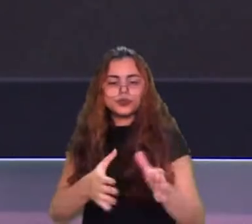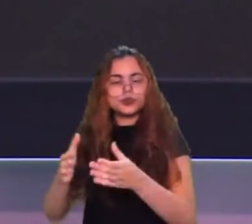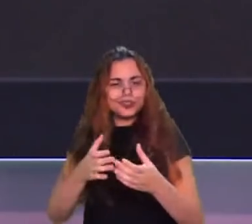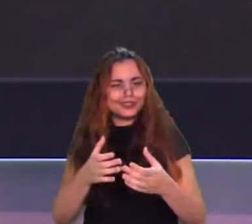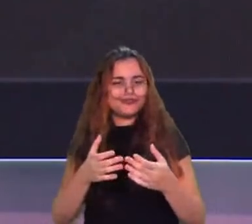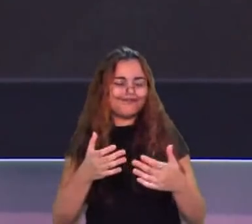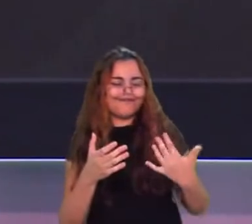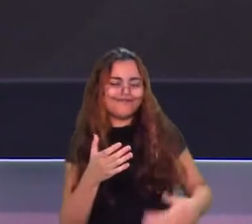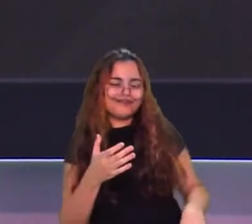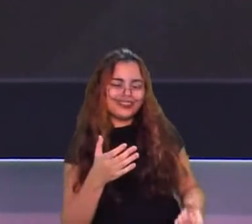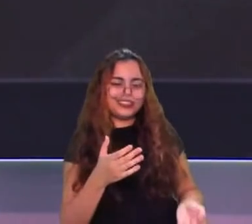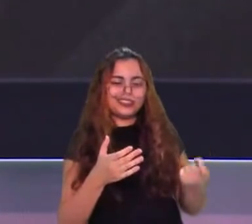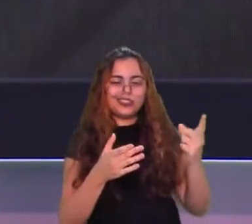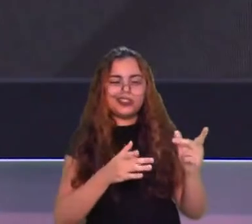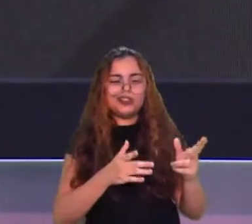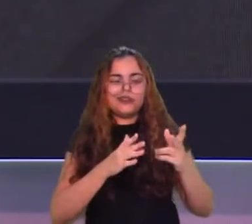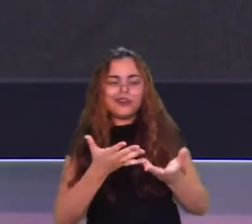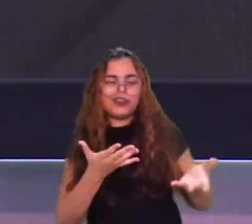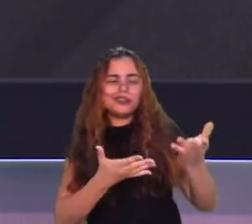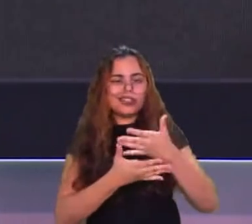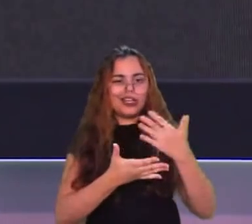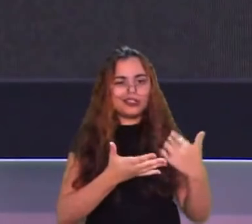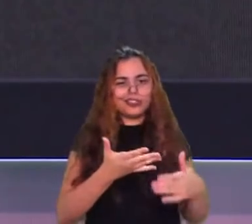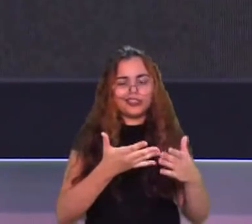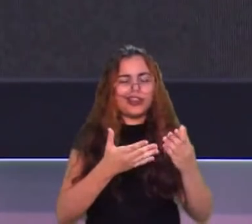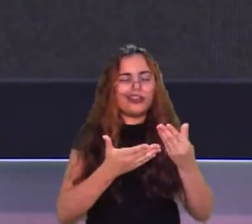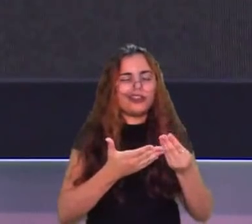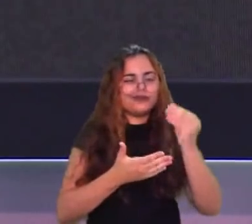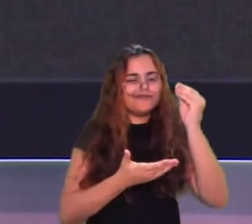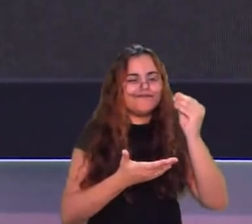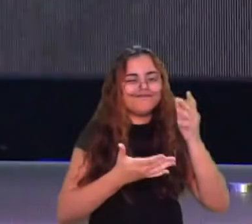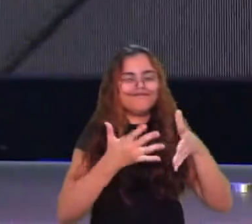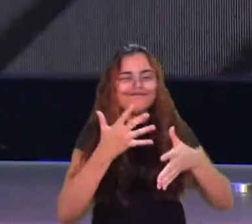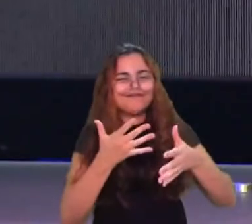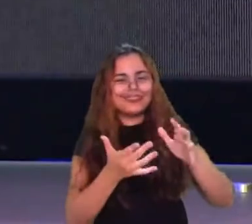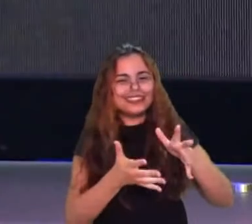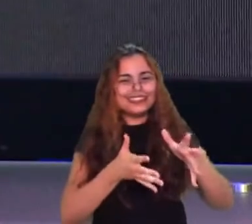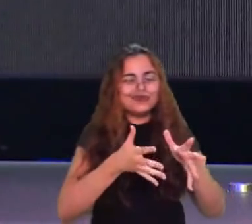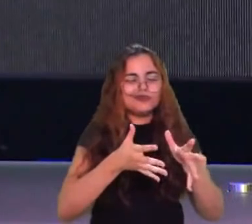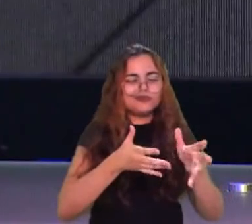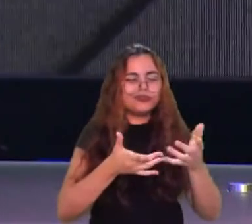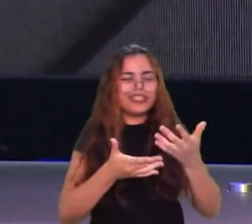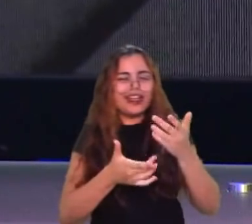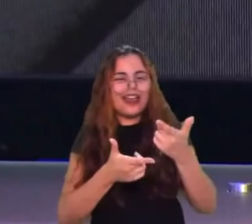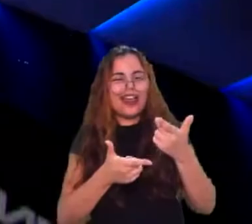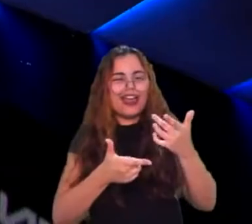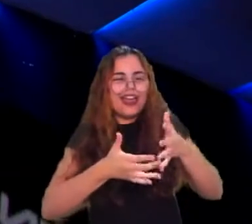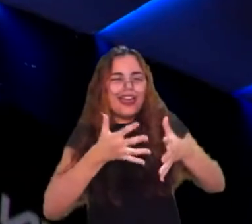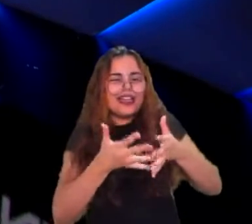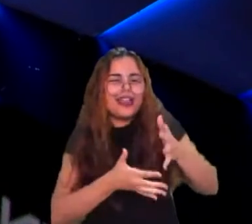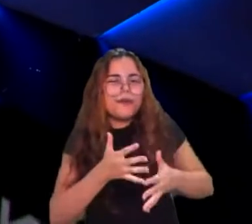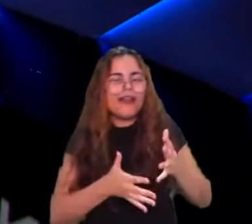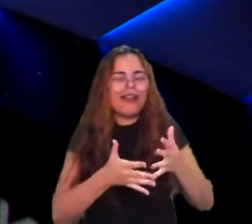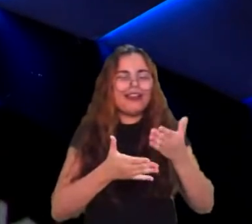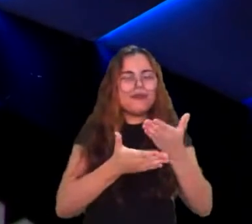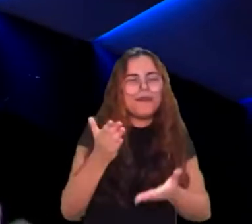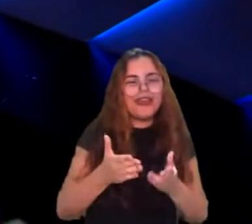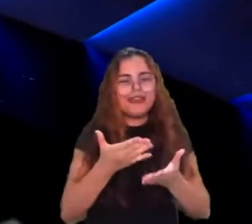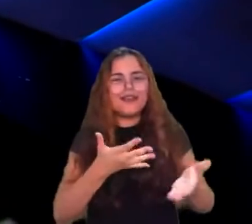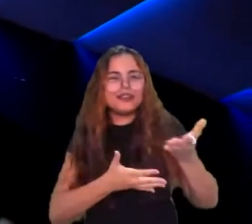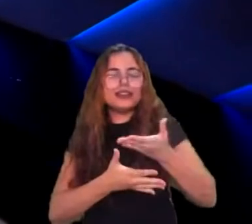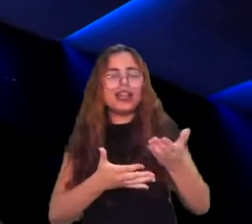tem ou o Flamengo sabe de algo quanto tá atrás agora, Revolta? Eu acho que o Flamengo, ele é aquele time raçudo,